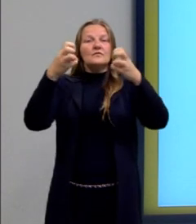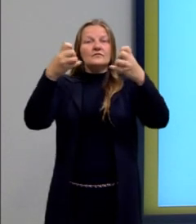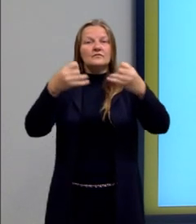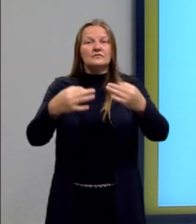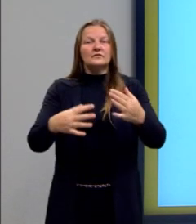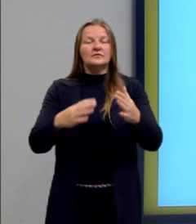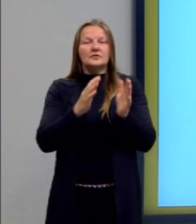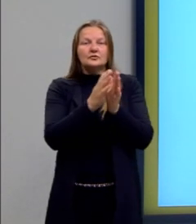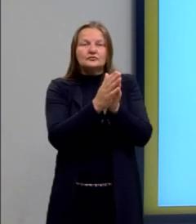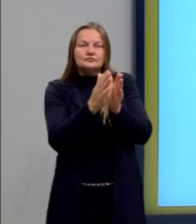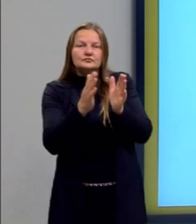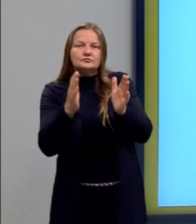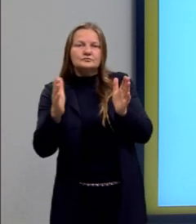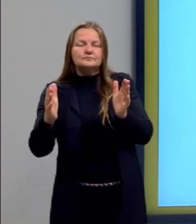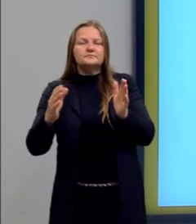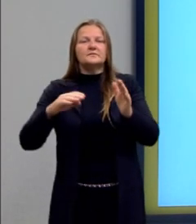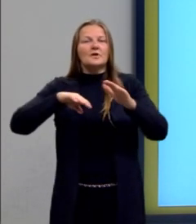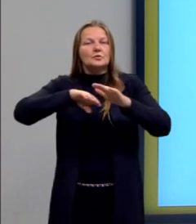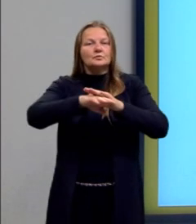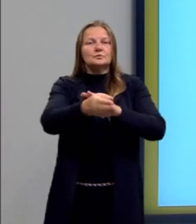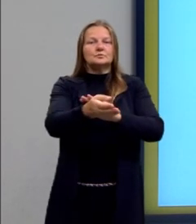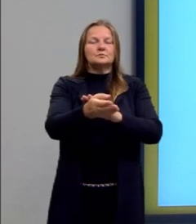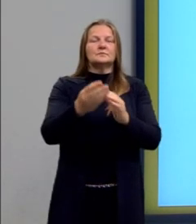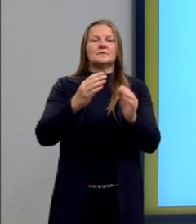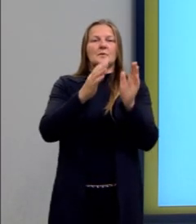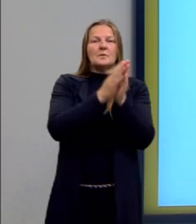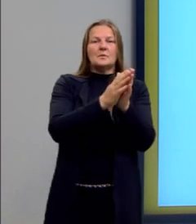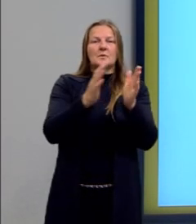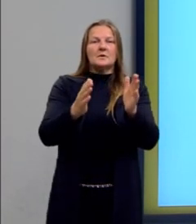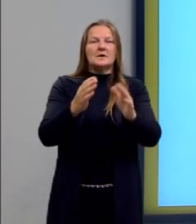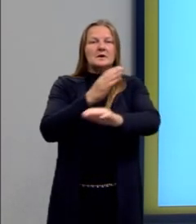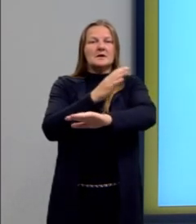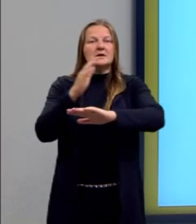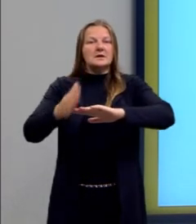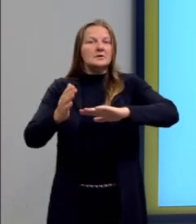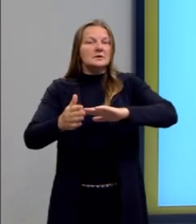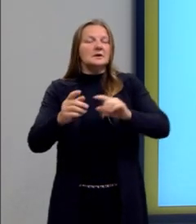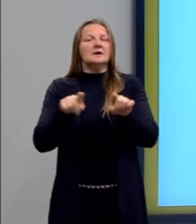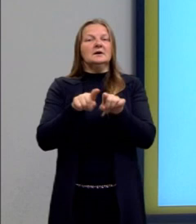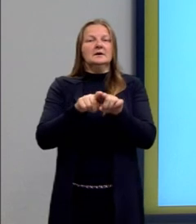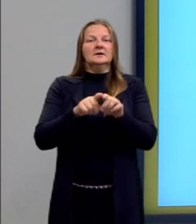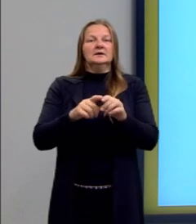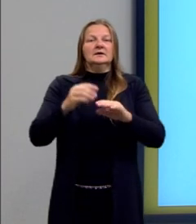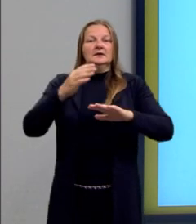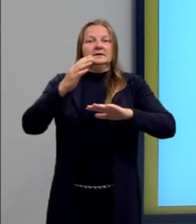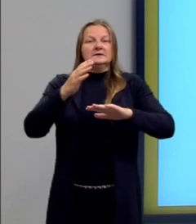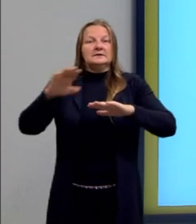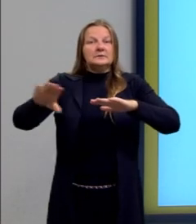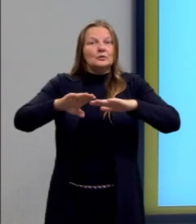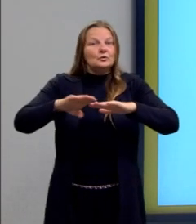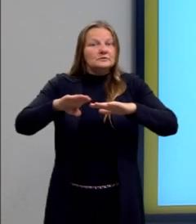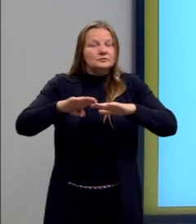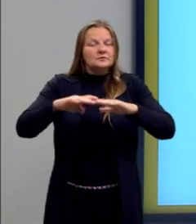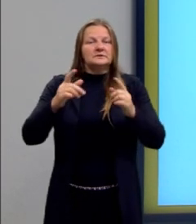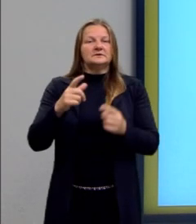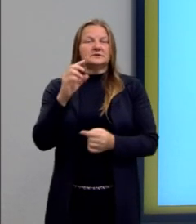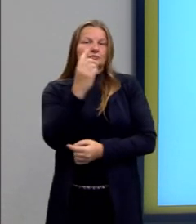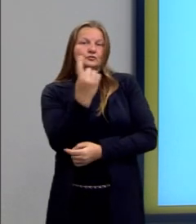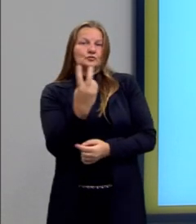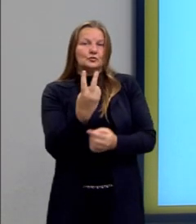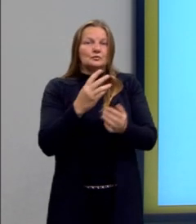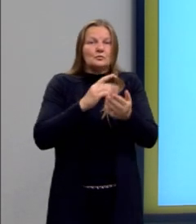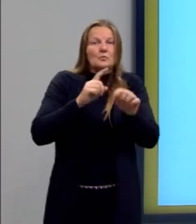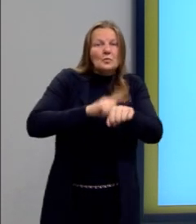transição do período entre a Idade Moderna e a Idade Contemporânea. Nós